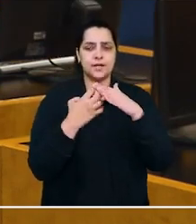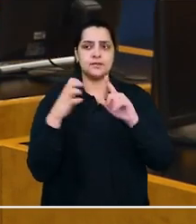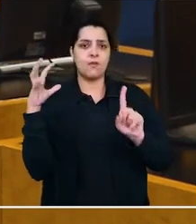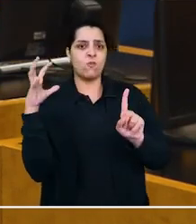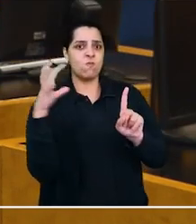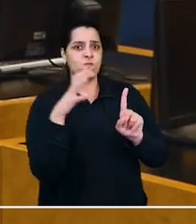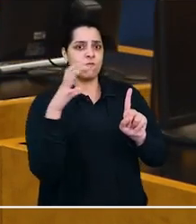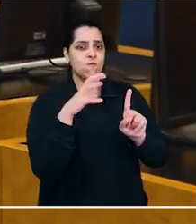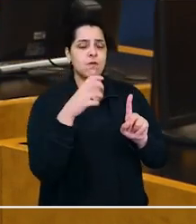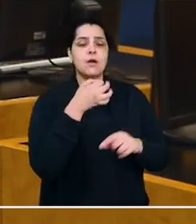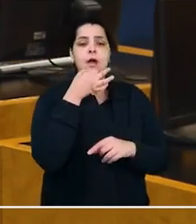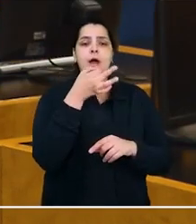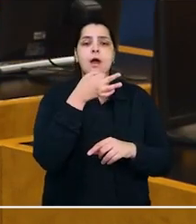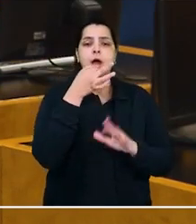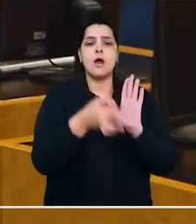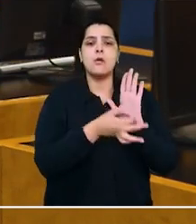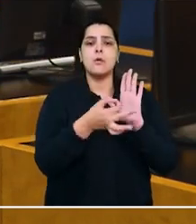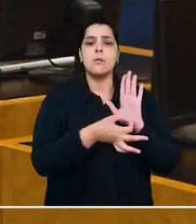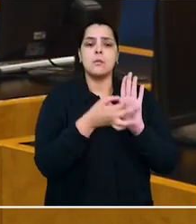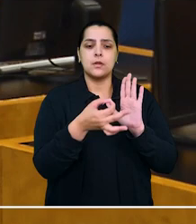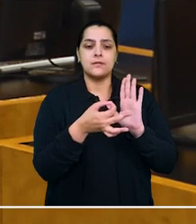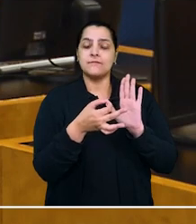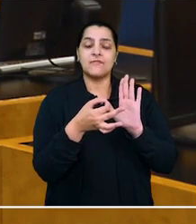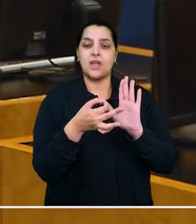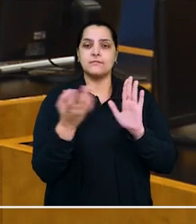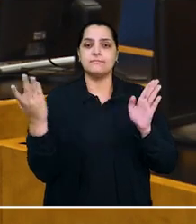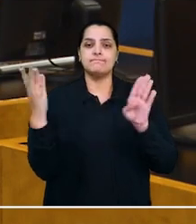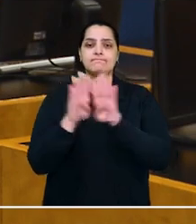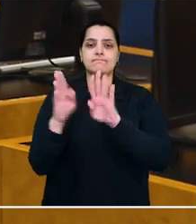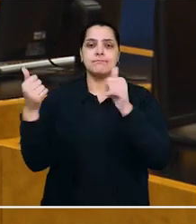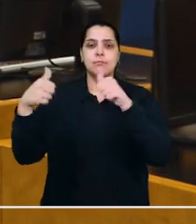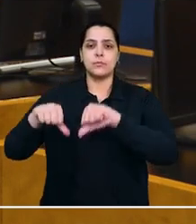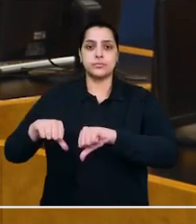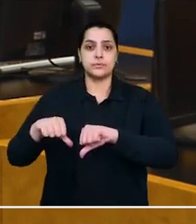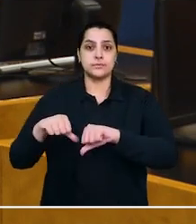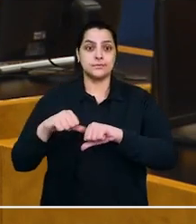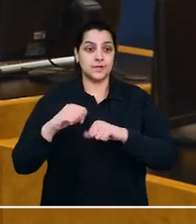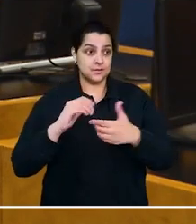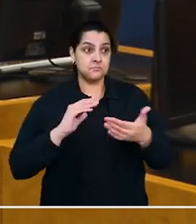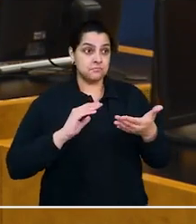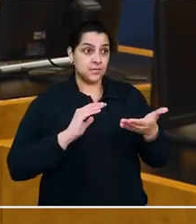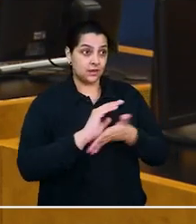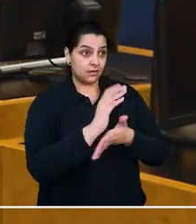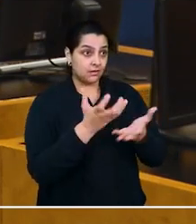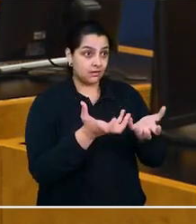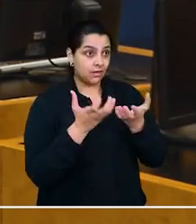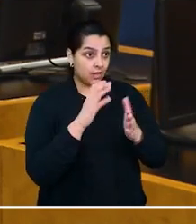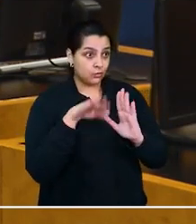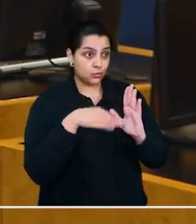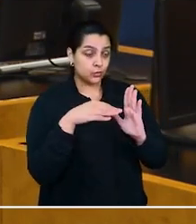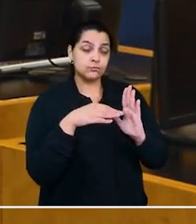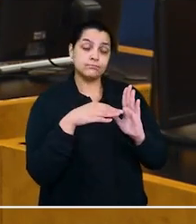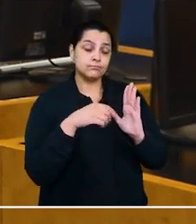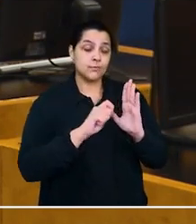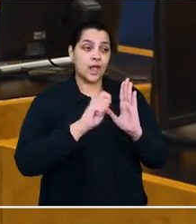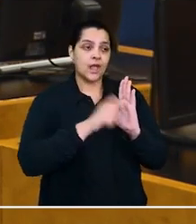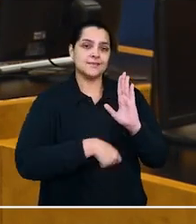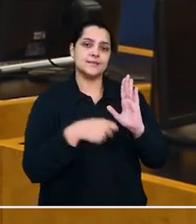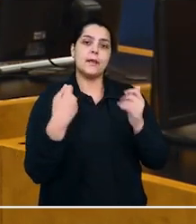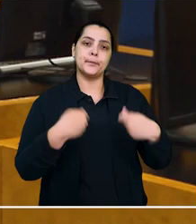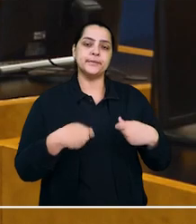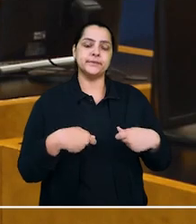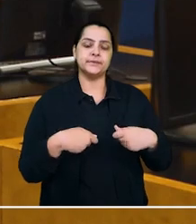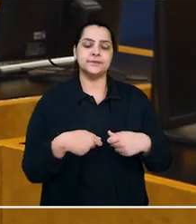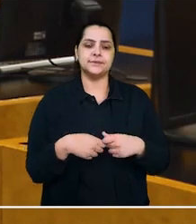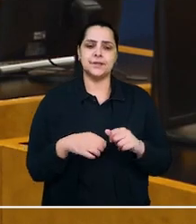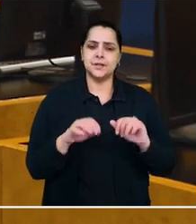empresa o pressionou com o argumento de que iria fechar as portas. E para receber as verbas recisórias, ele precisaria assinar